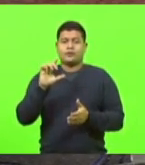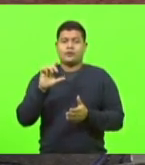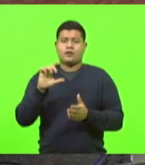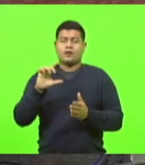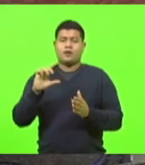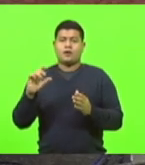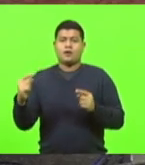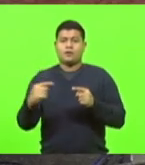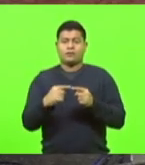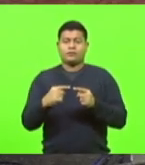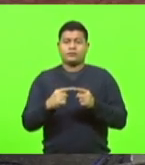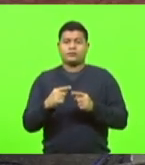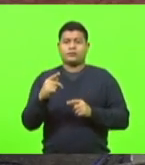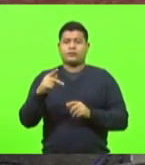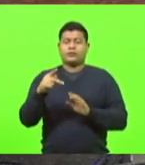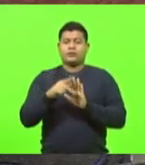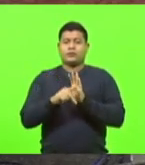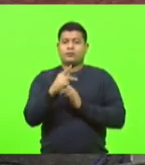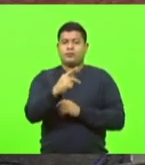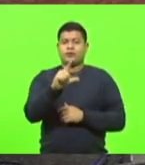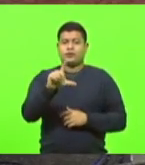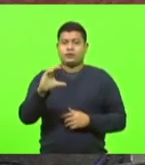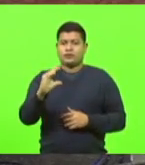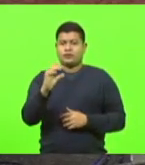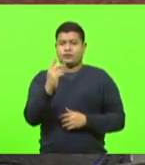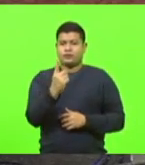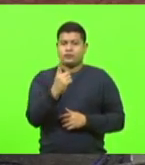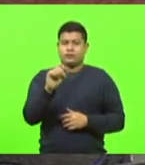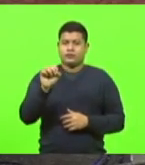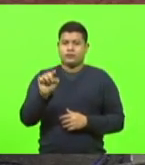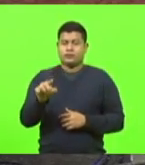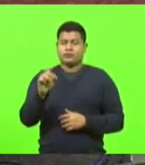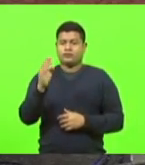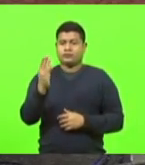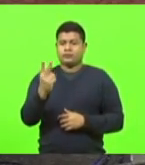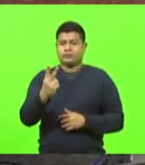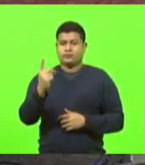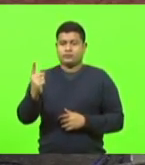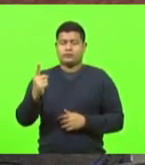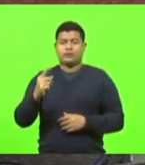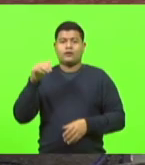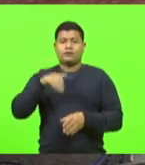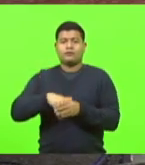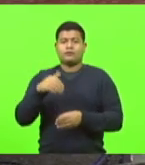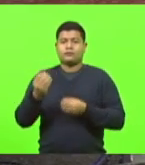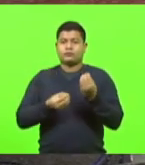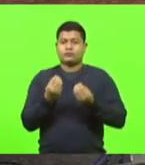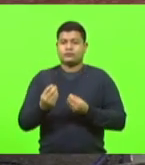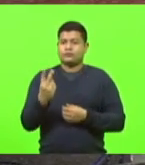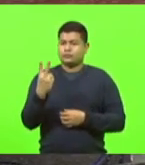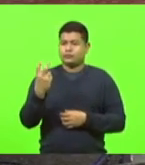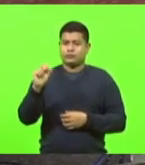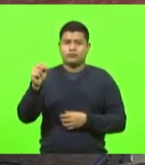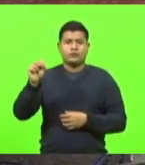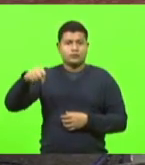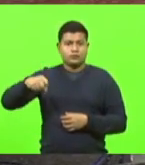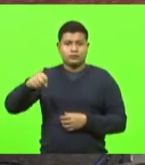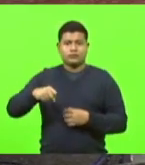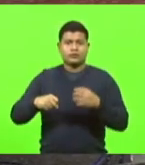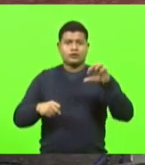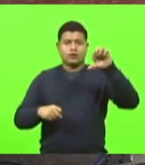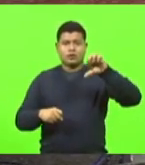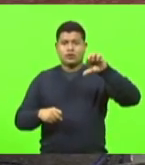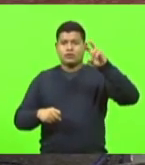complementar nº 10, 2021, com a seguinte votação, 28 votos sim, 9